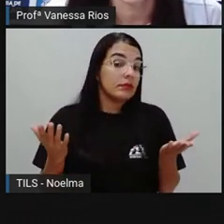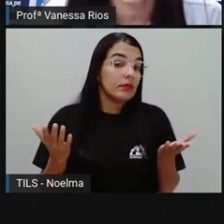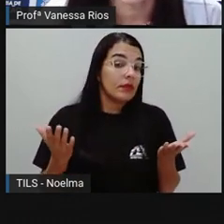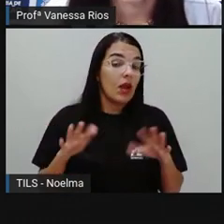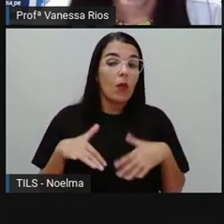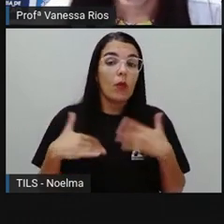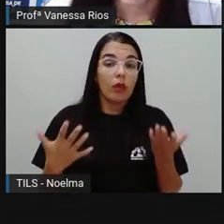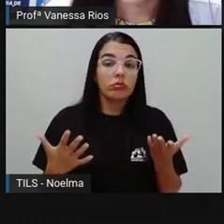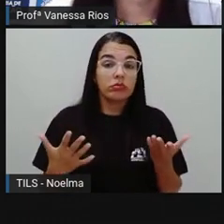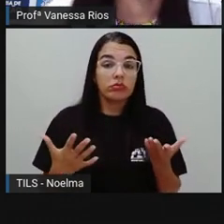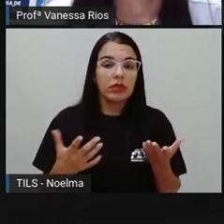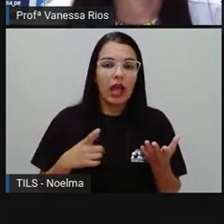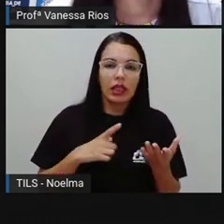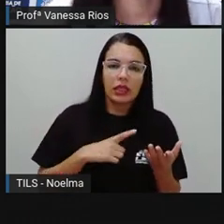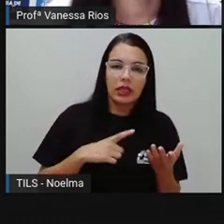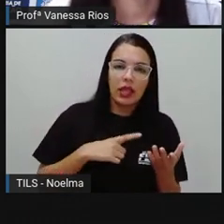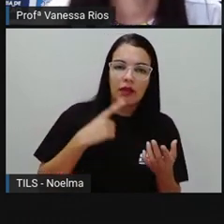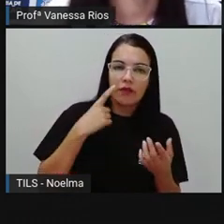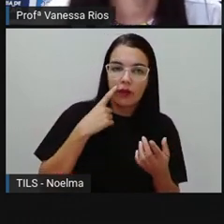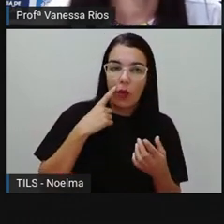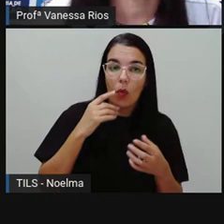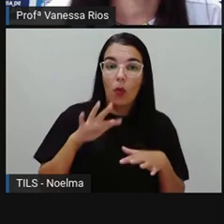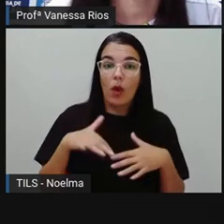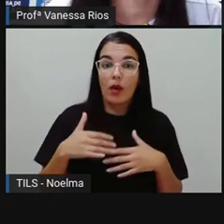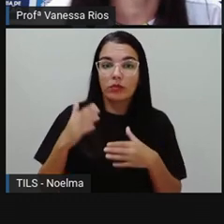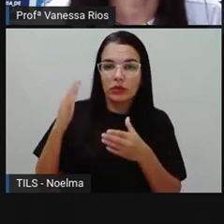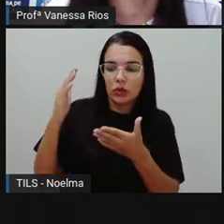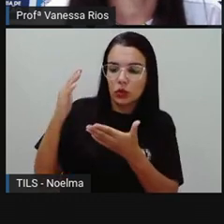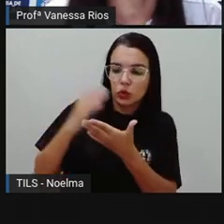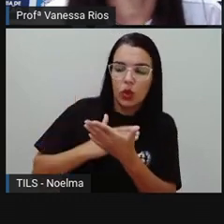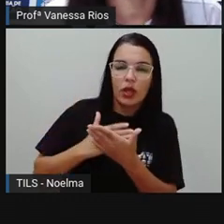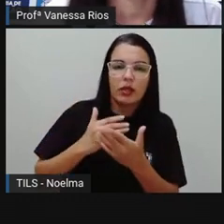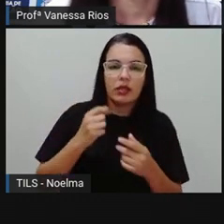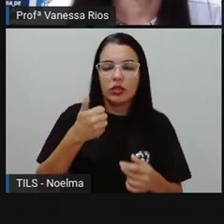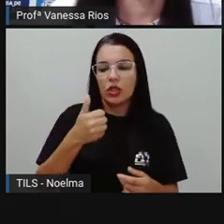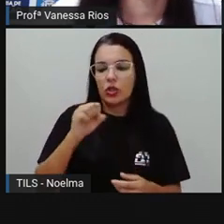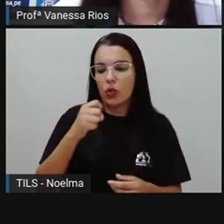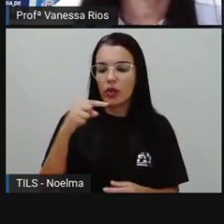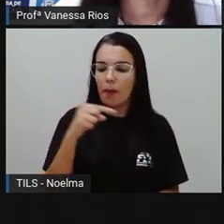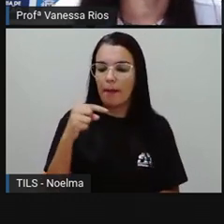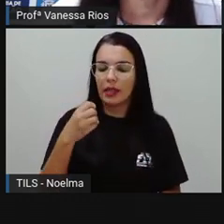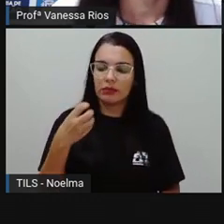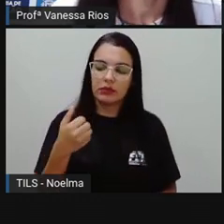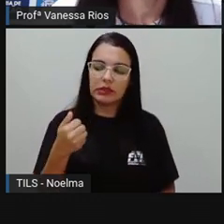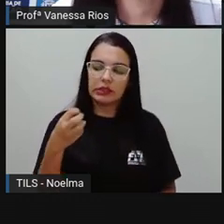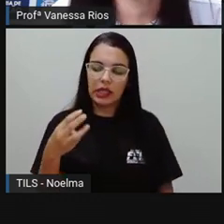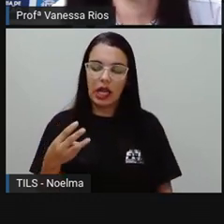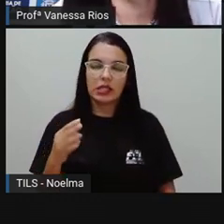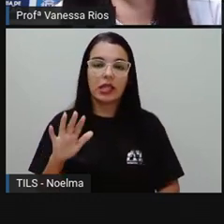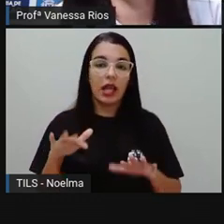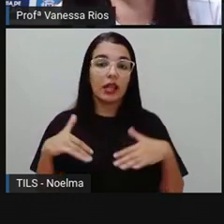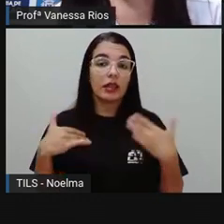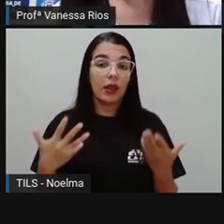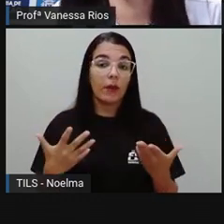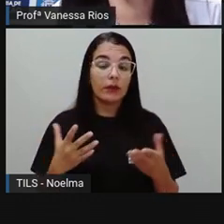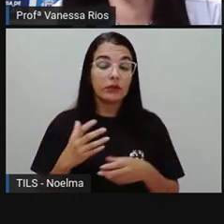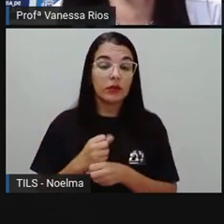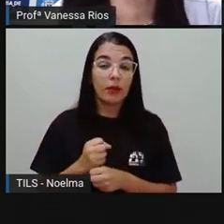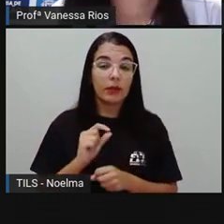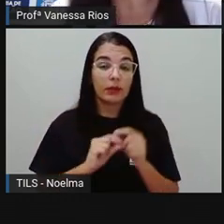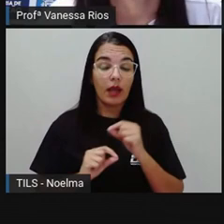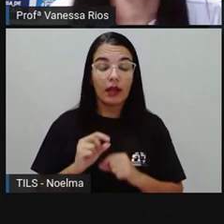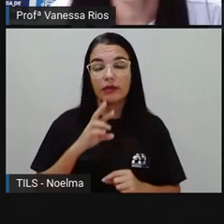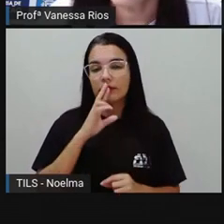é a variação? Para descobrir, a gente faz uma subtração. 18 menos 13. E 18 menos 13 dá